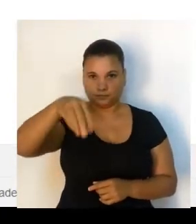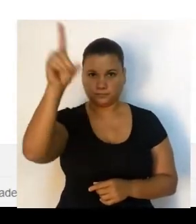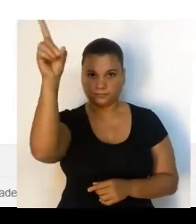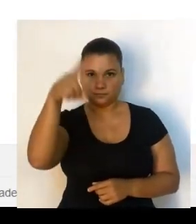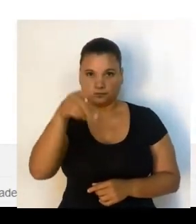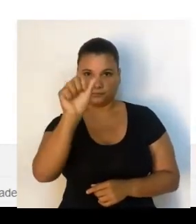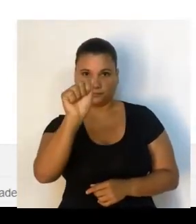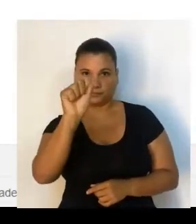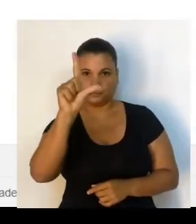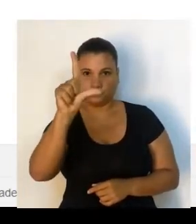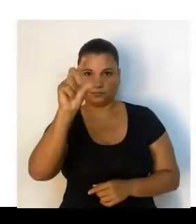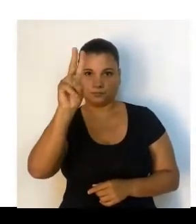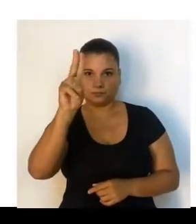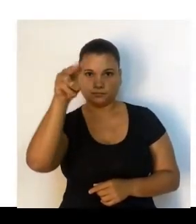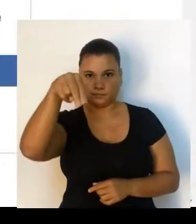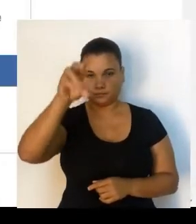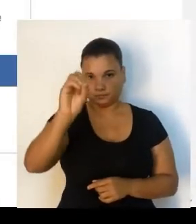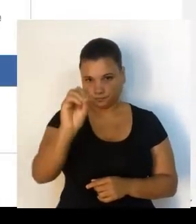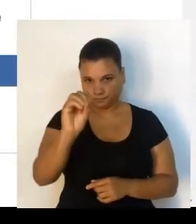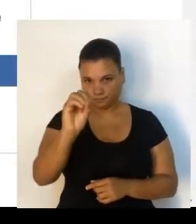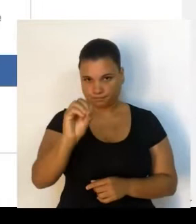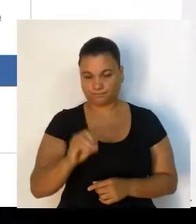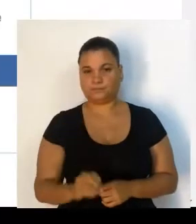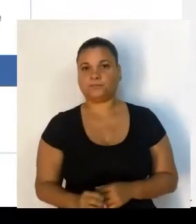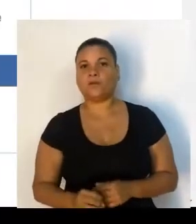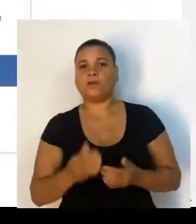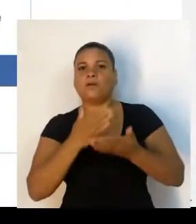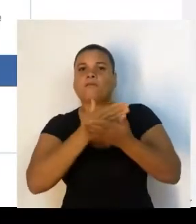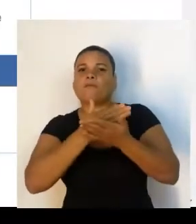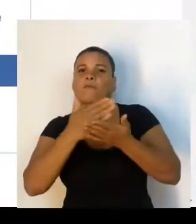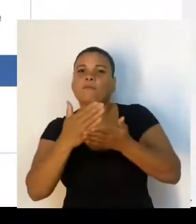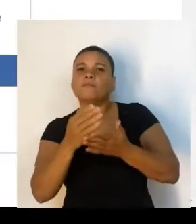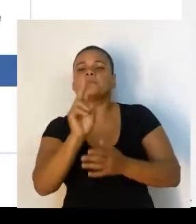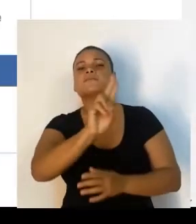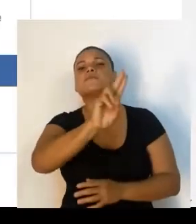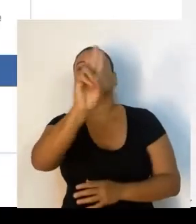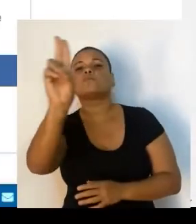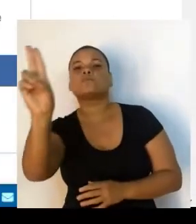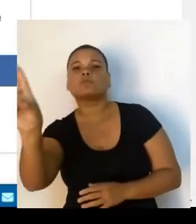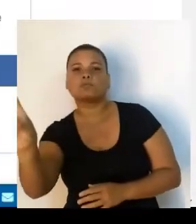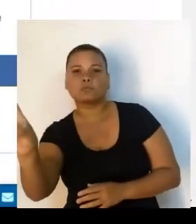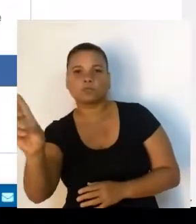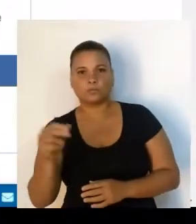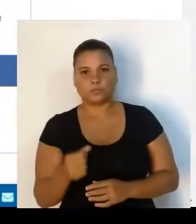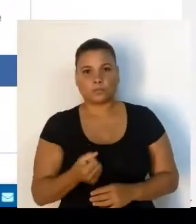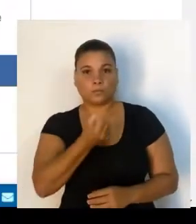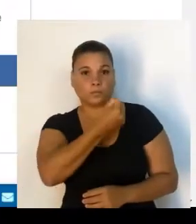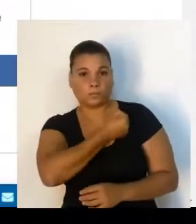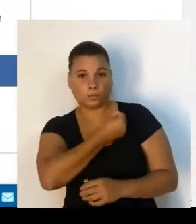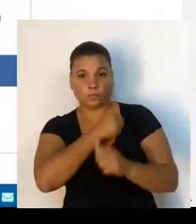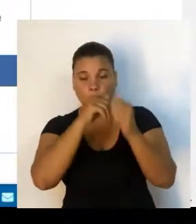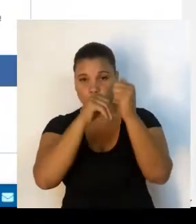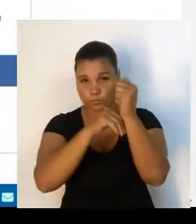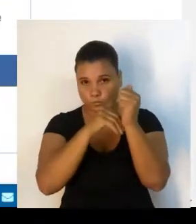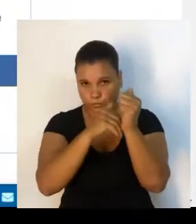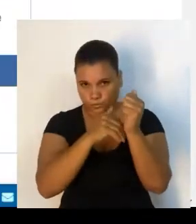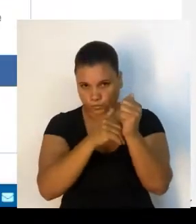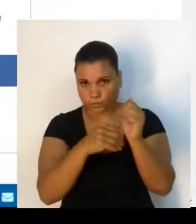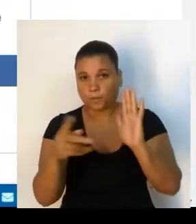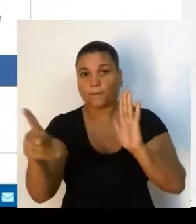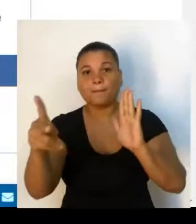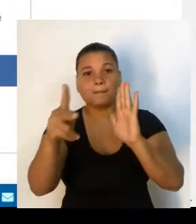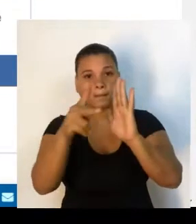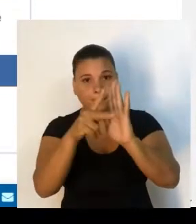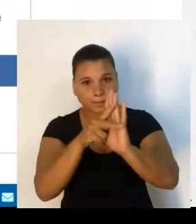.aluno. Você será direcionado para a página inicial da plataforma, onde você colocará sua